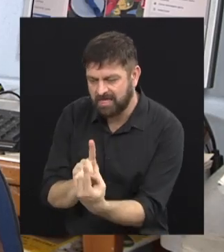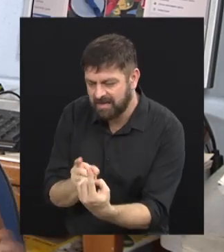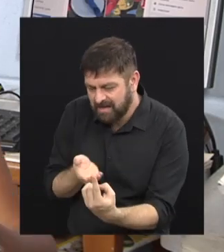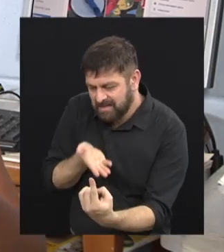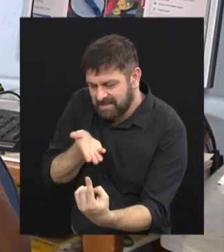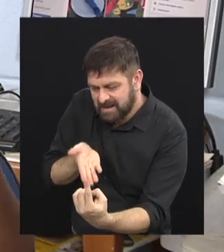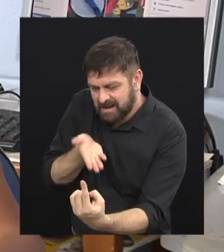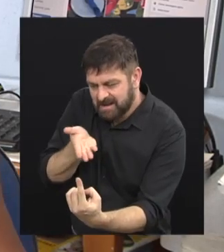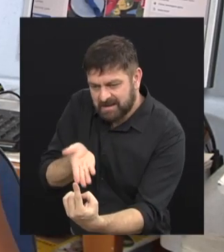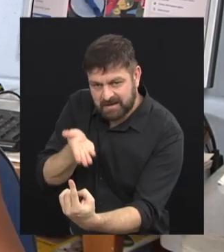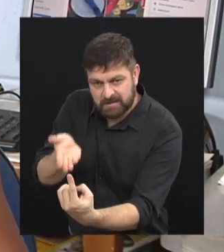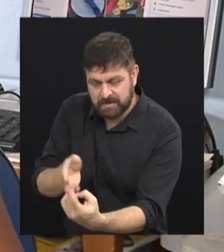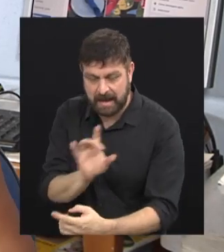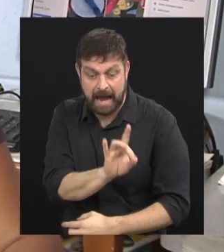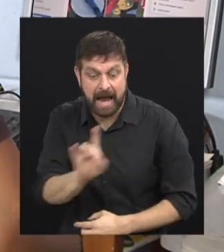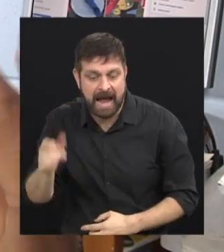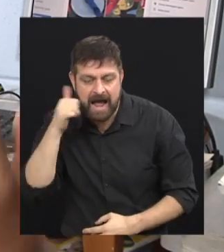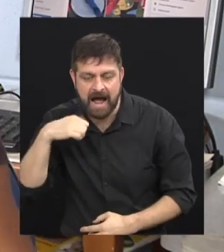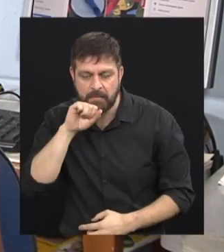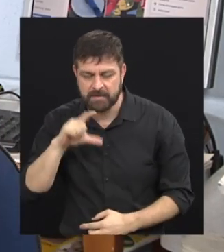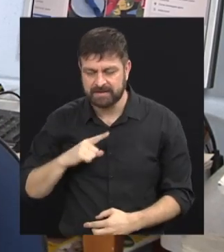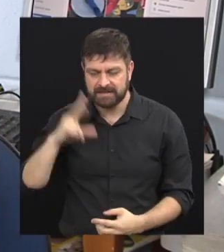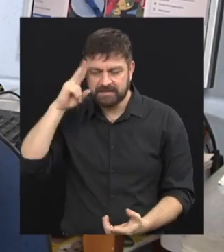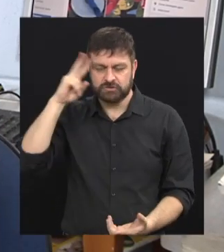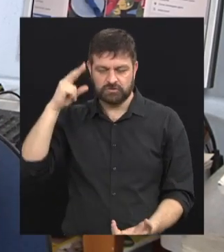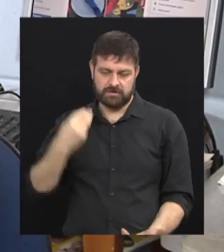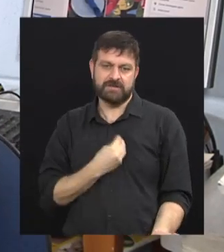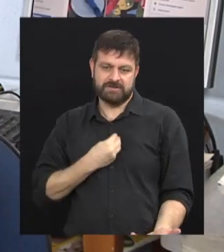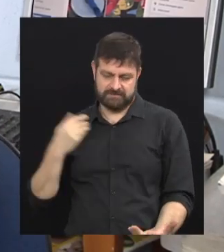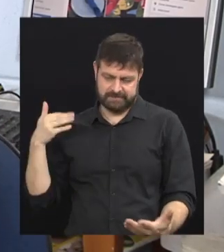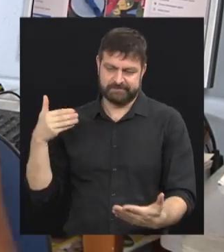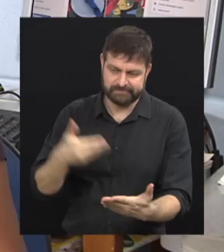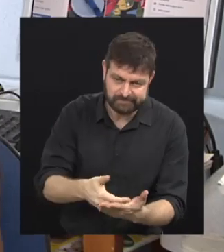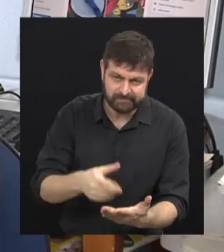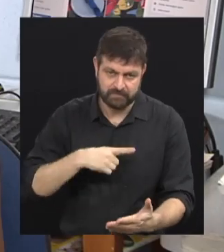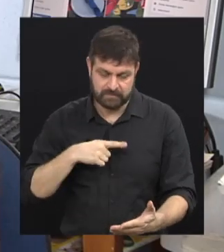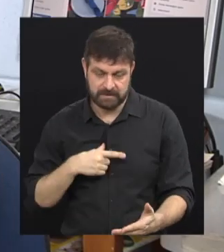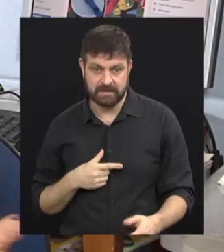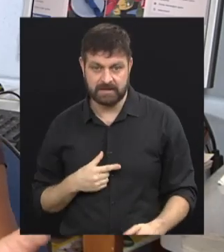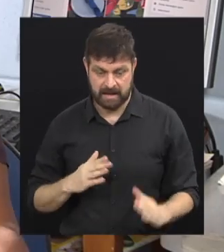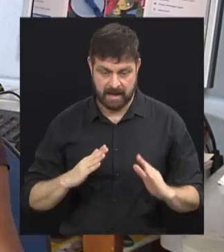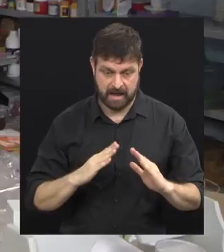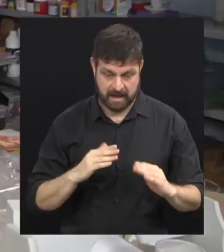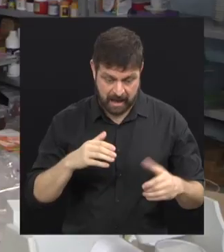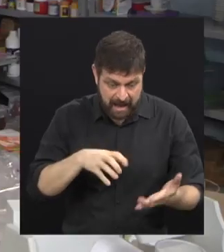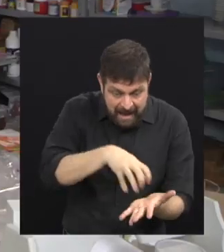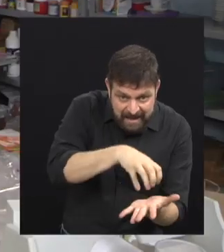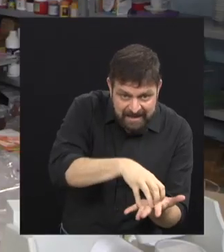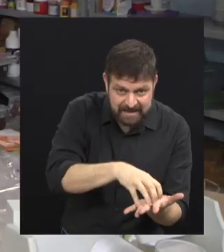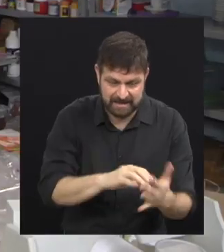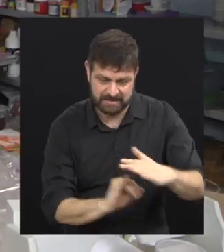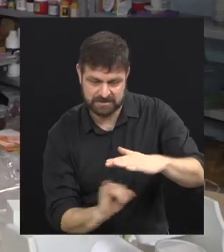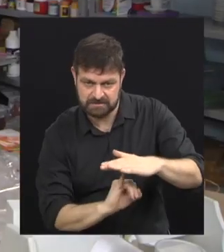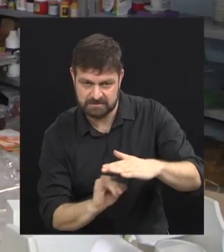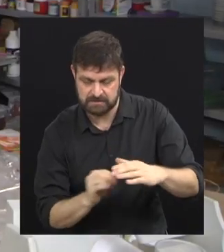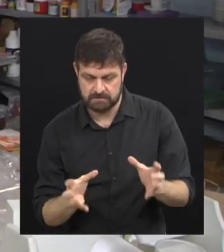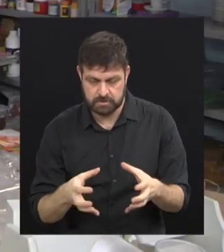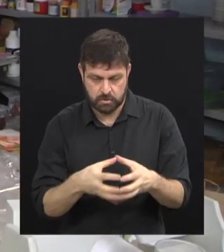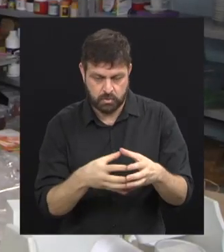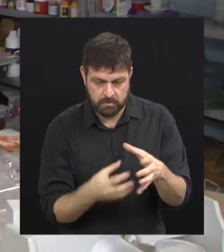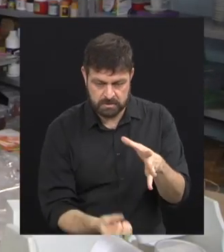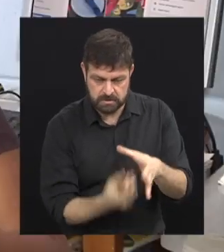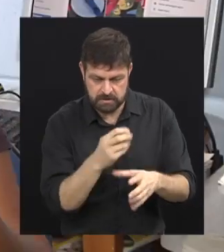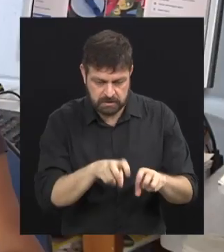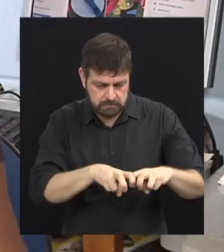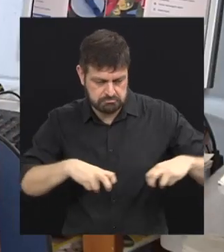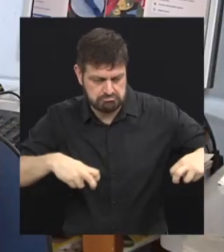cada uma delas tem uma história, cada uma delas tem a sua vida. Chegando aqui, a gente faz um grupo, e esse grupo a